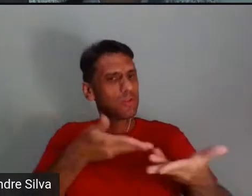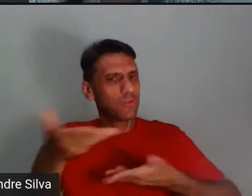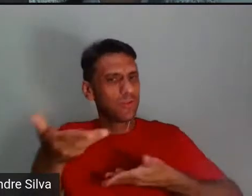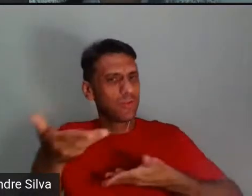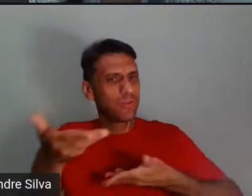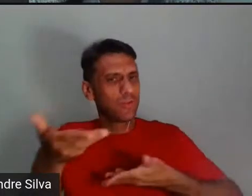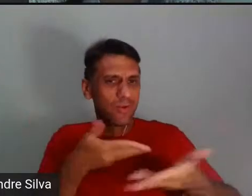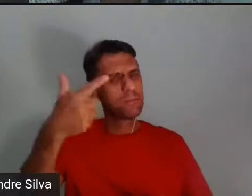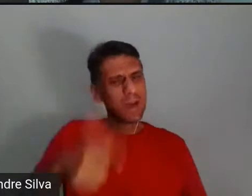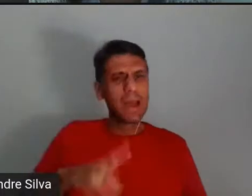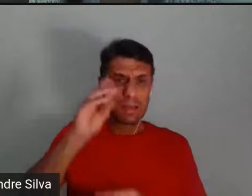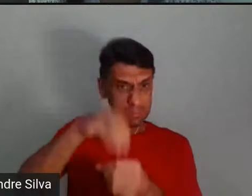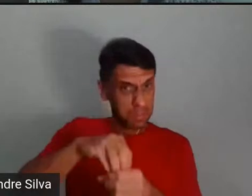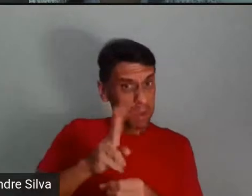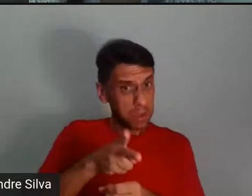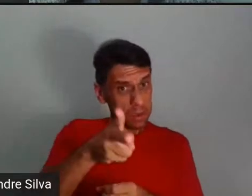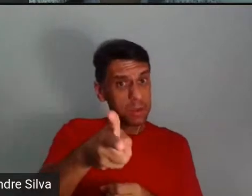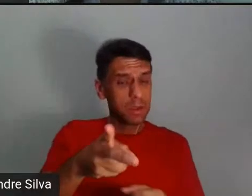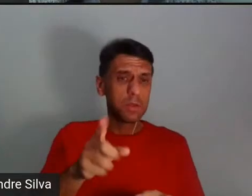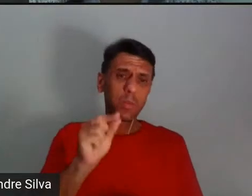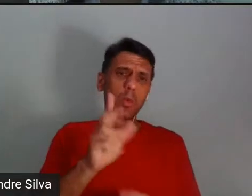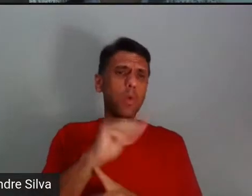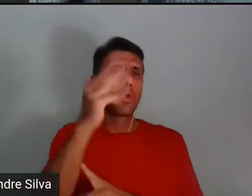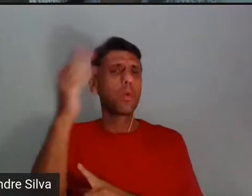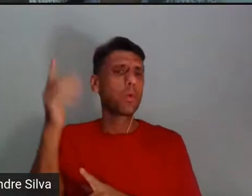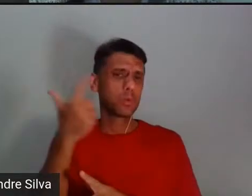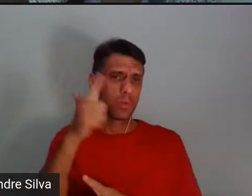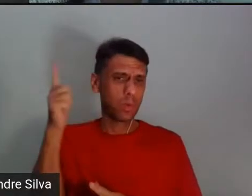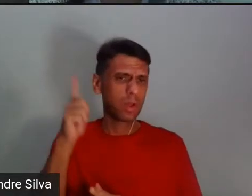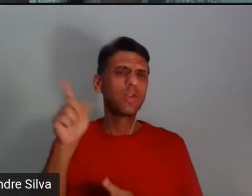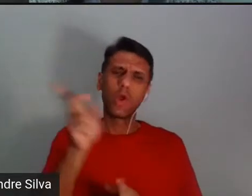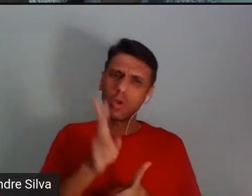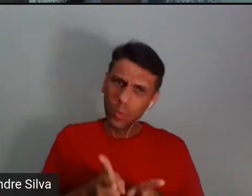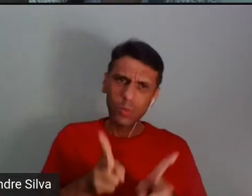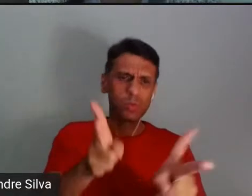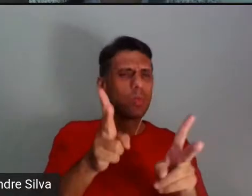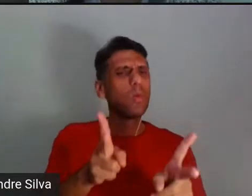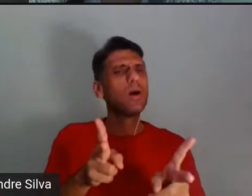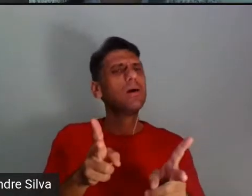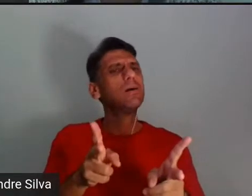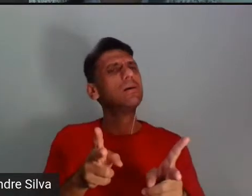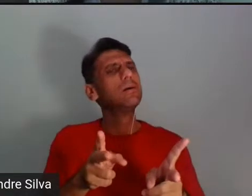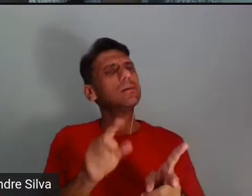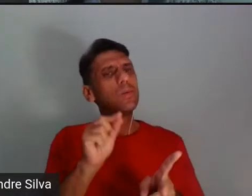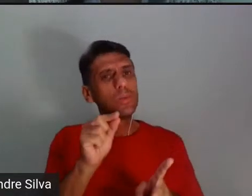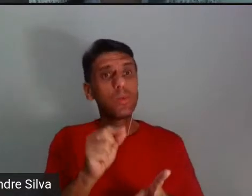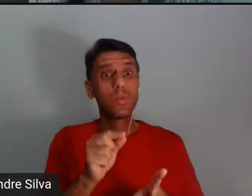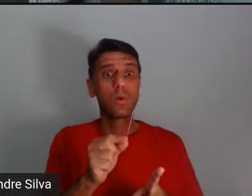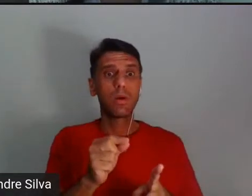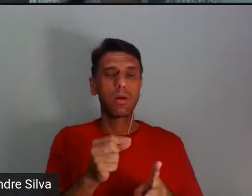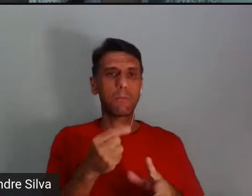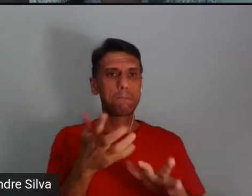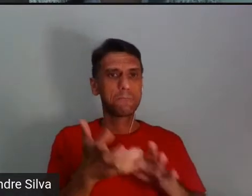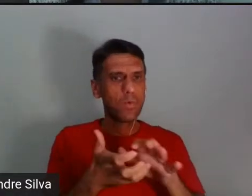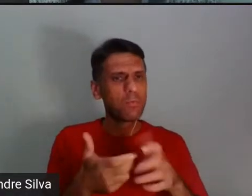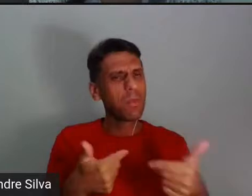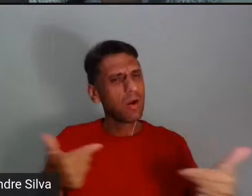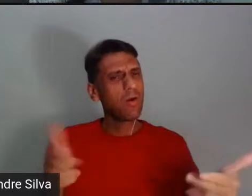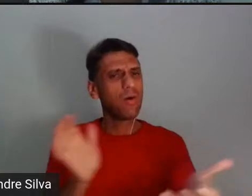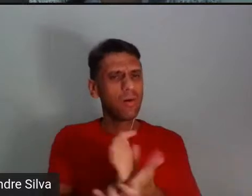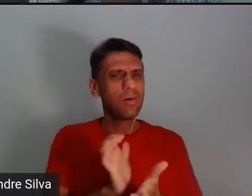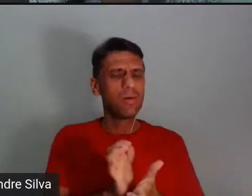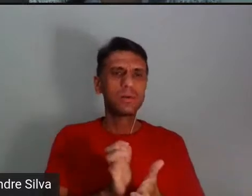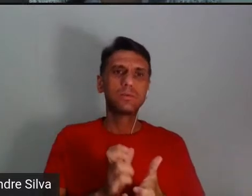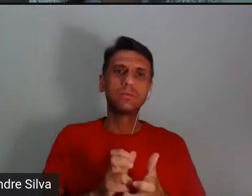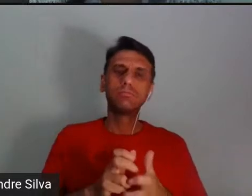aqui ou por outro canto, sei lá. A gente tem sempre que continuar esse movimento. Agradecer a todo mundo que participou, que trouxe as suas